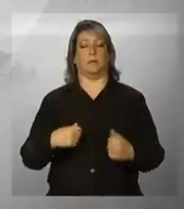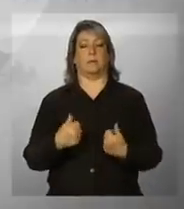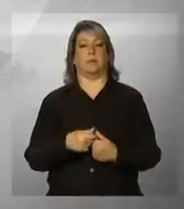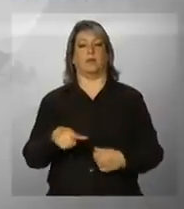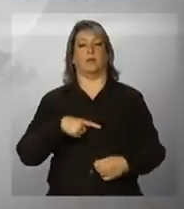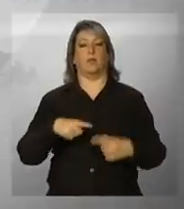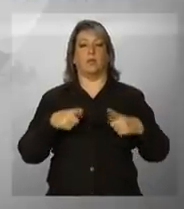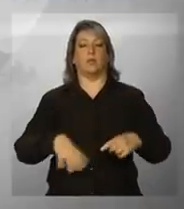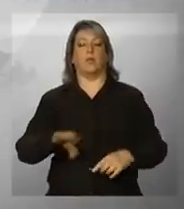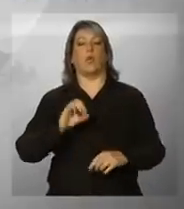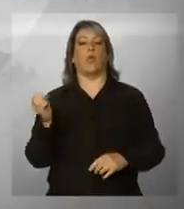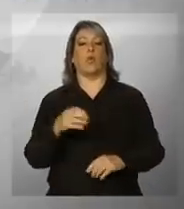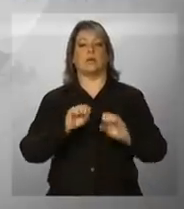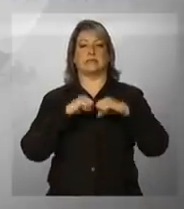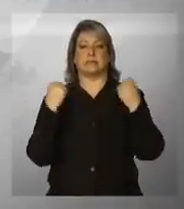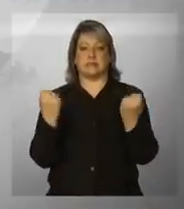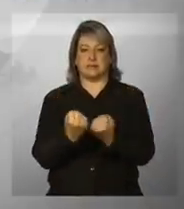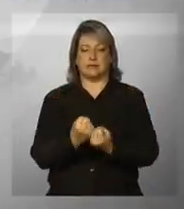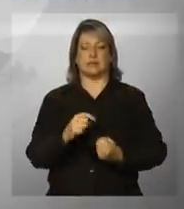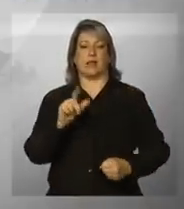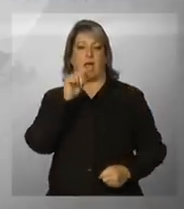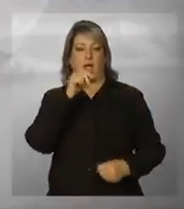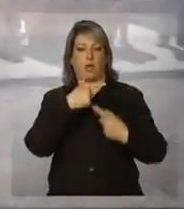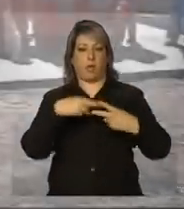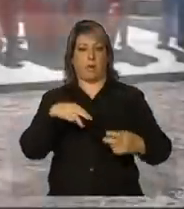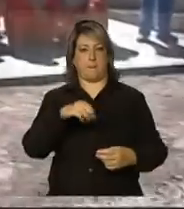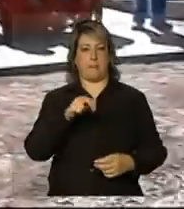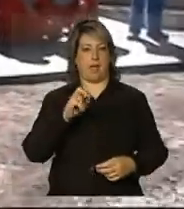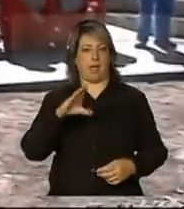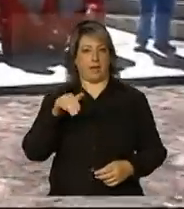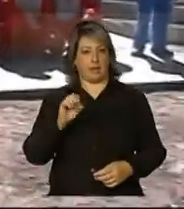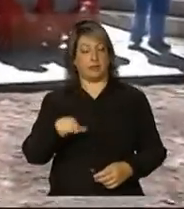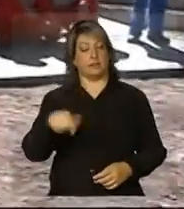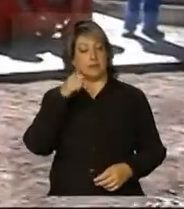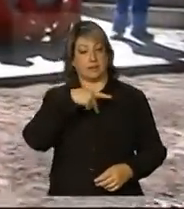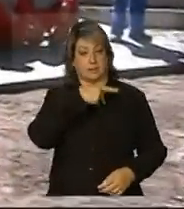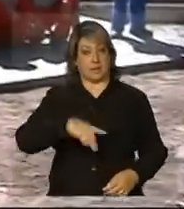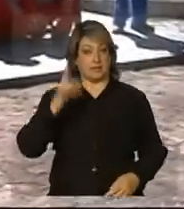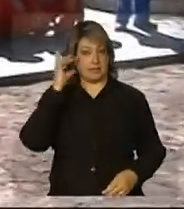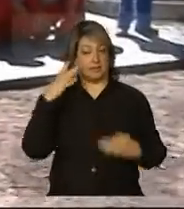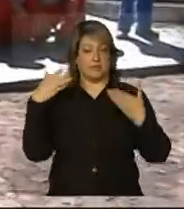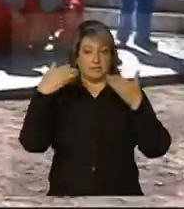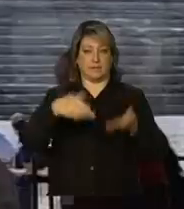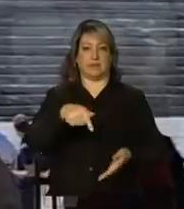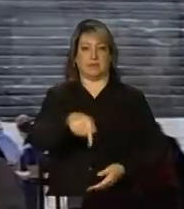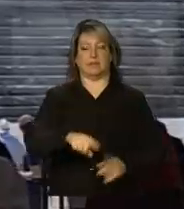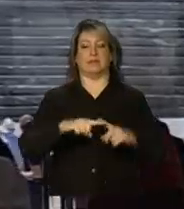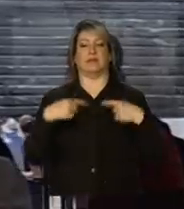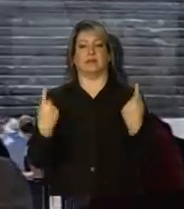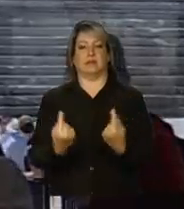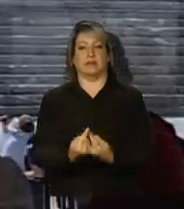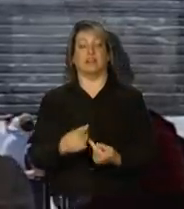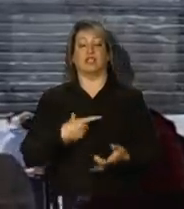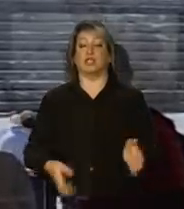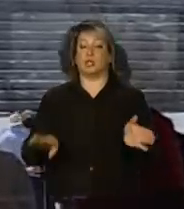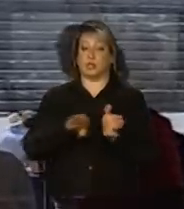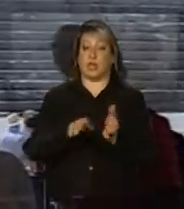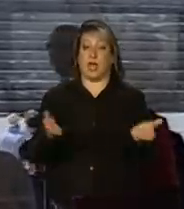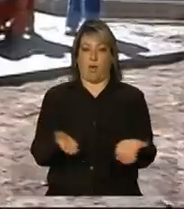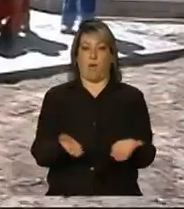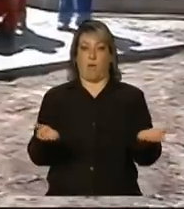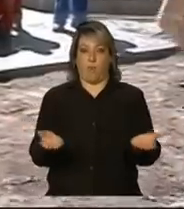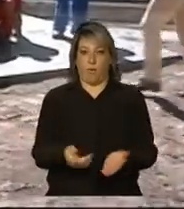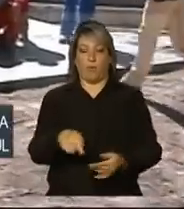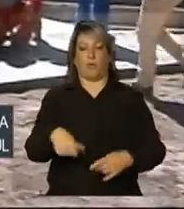novo sistema de água da cidade, o sistema Marrecas. A presidenta Dilma Rousseff, que vai participar da cerimônia, acaba de chegar